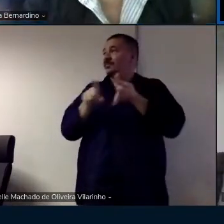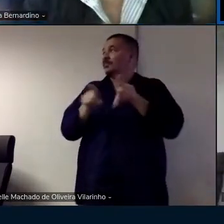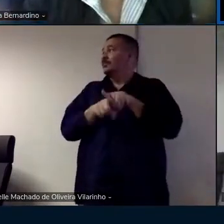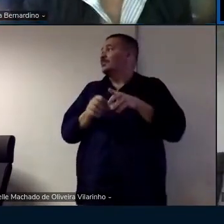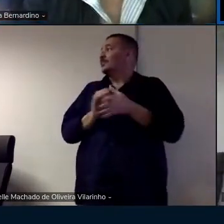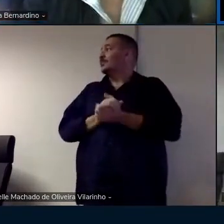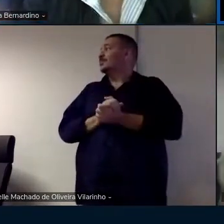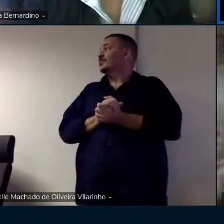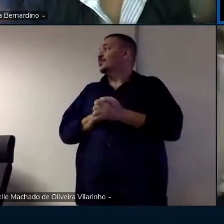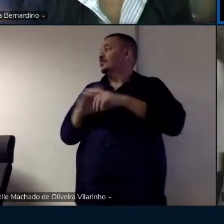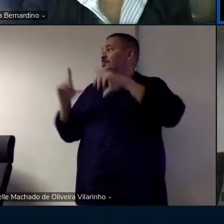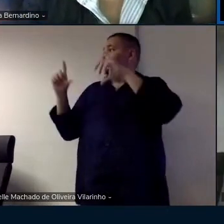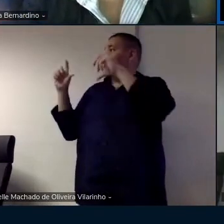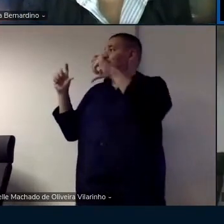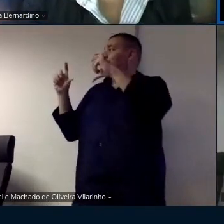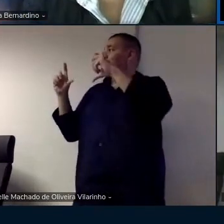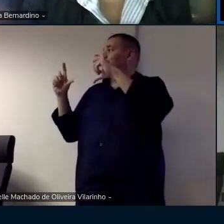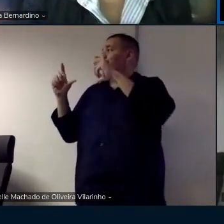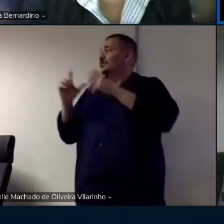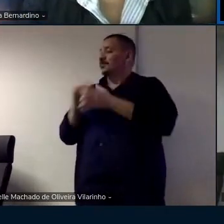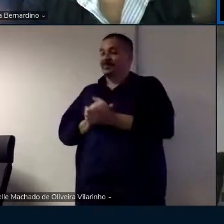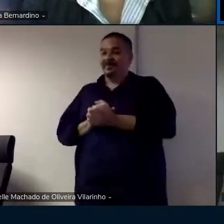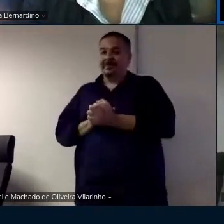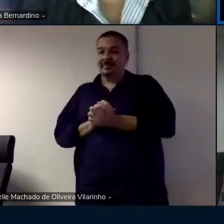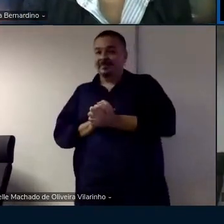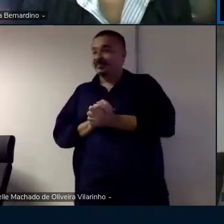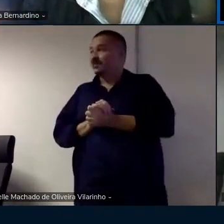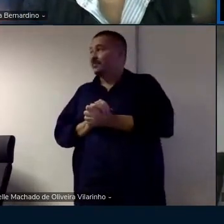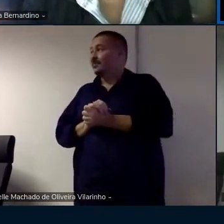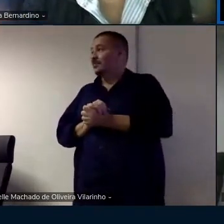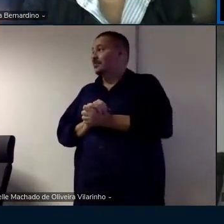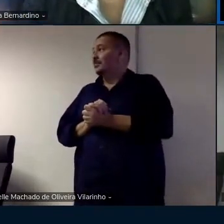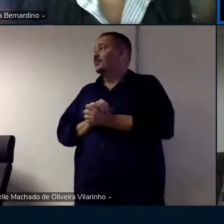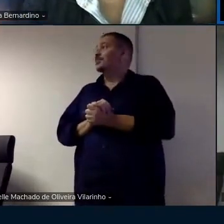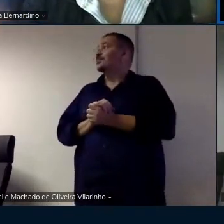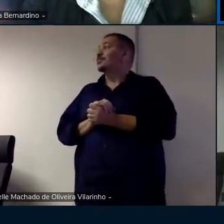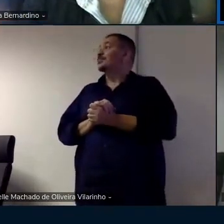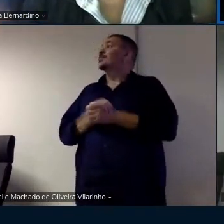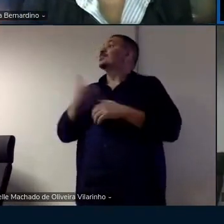aqui que a gente tira a foto com ele depois eu posso falar com ele